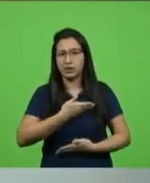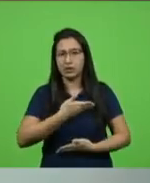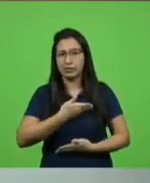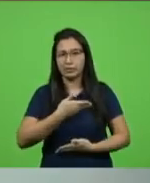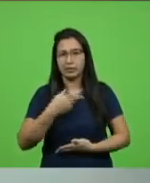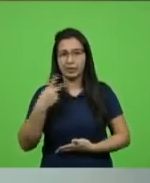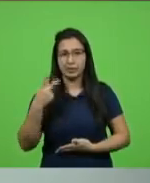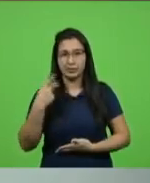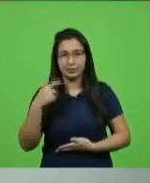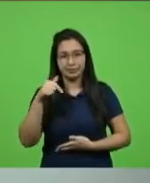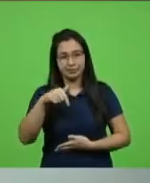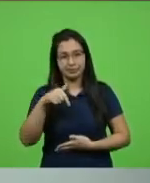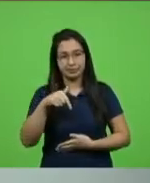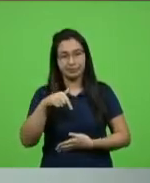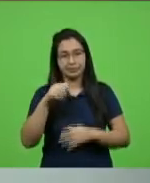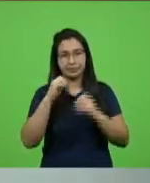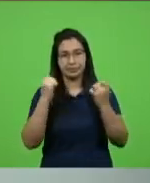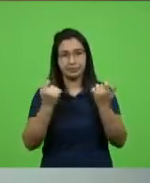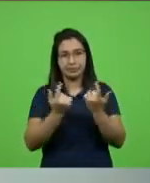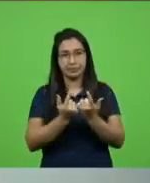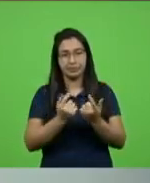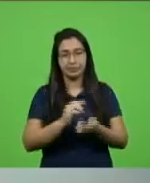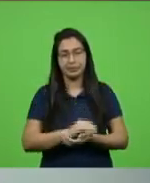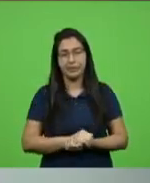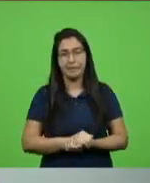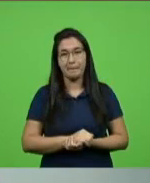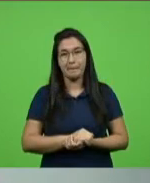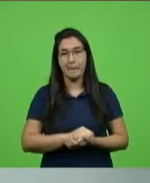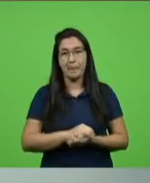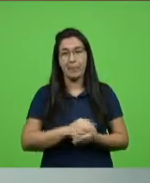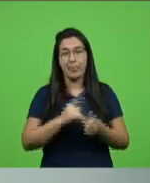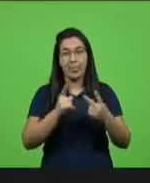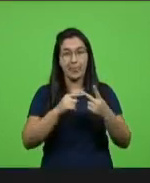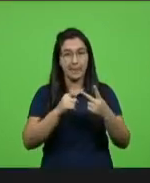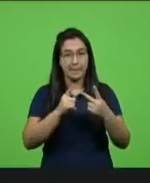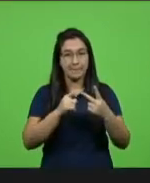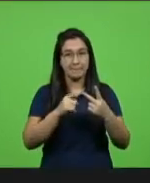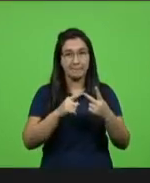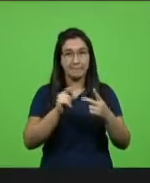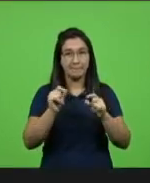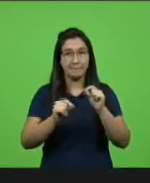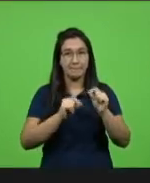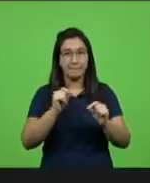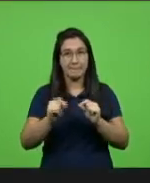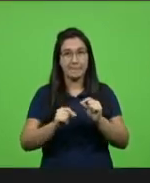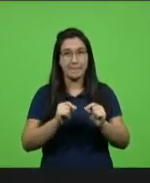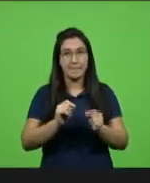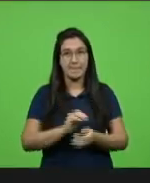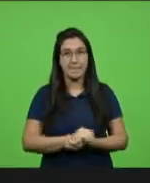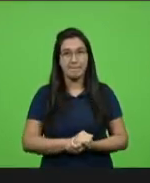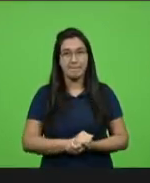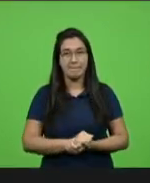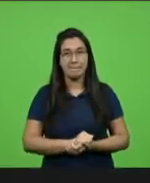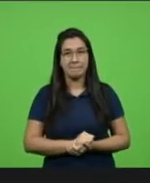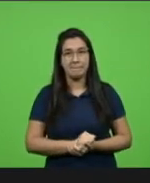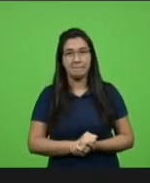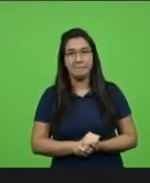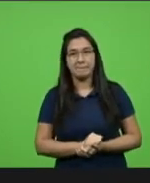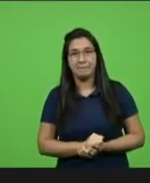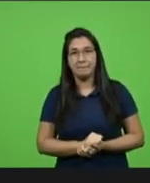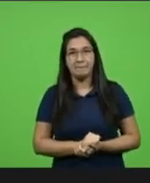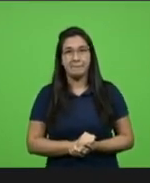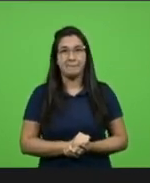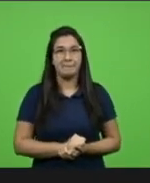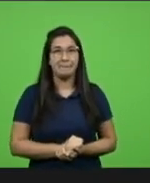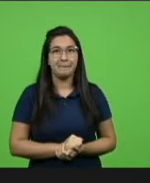catarinense o meu segundo tema que eu trago aqui senhor presidente Paulinha eu posso Paulinha dá licença